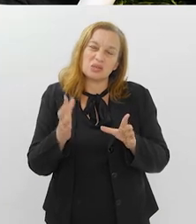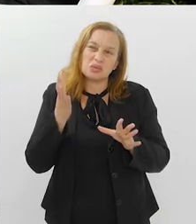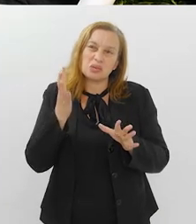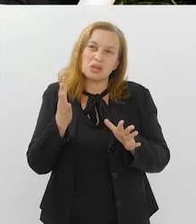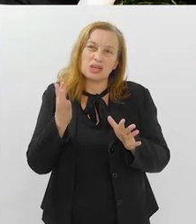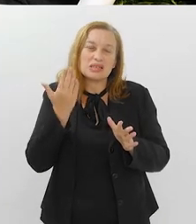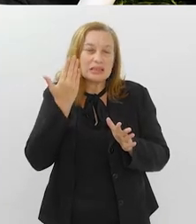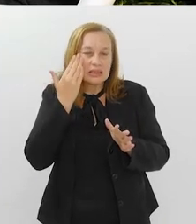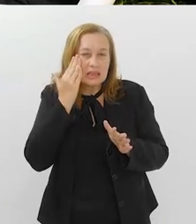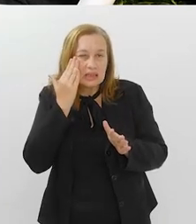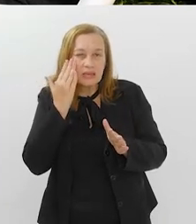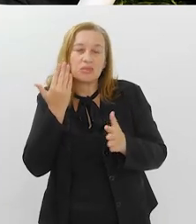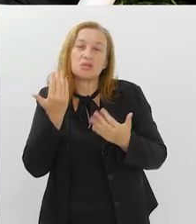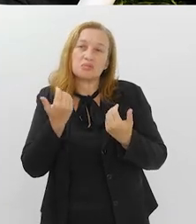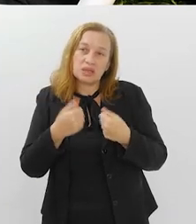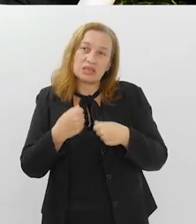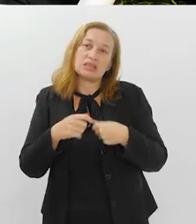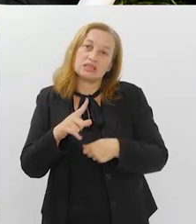entendimento, né,